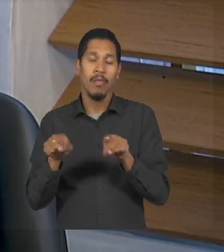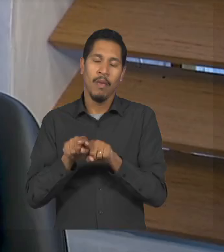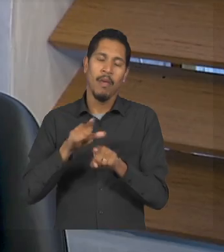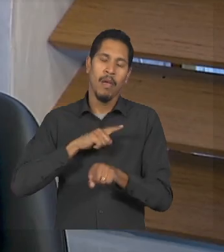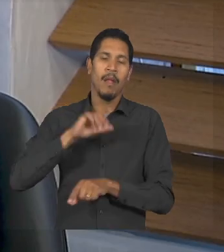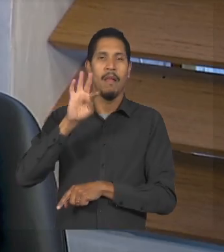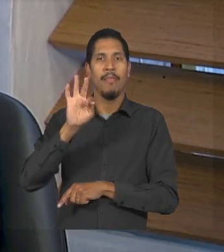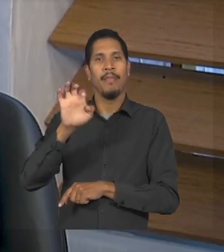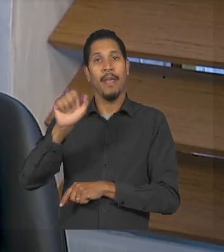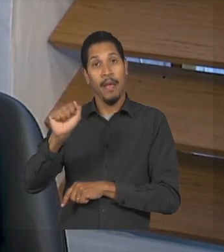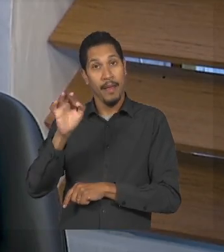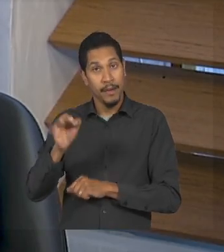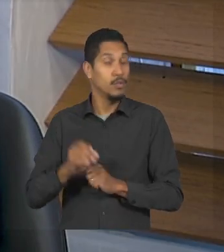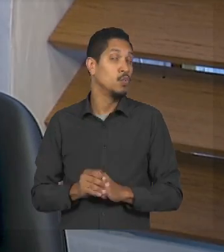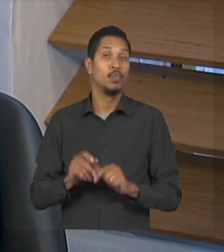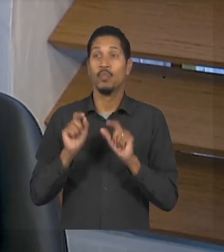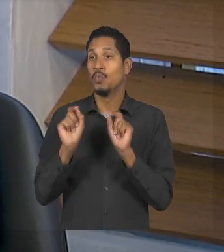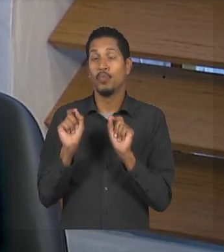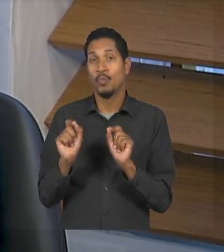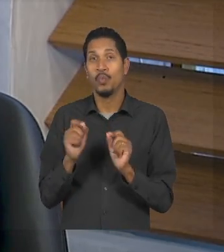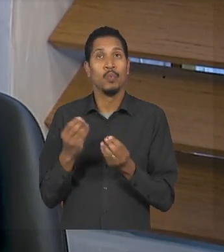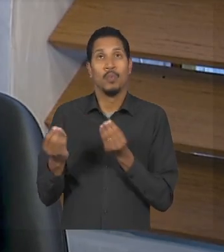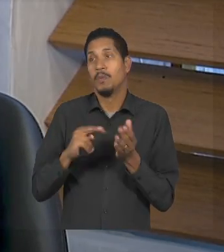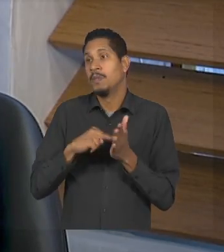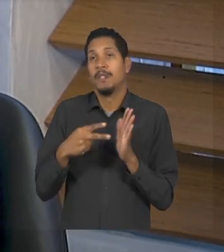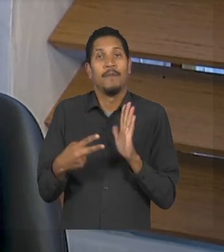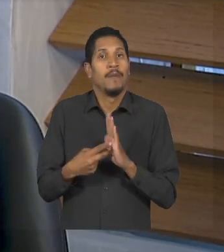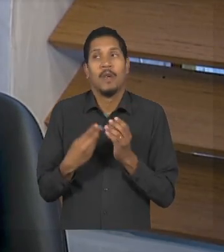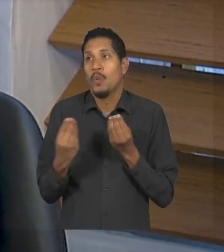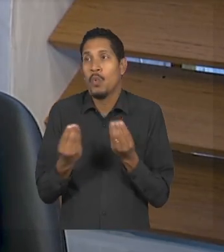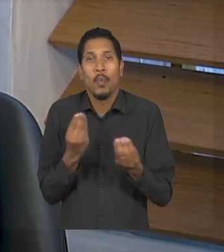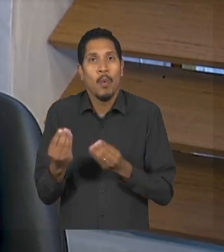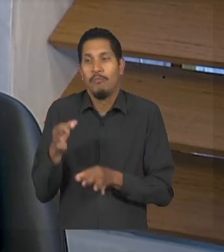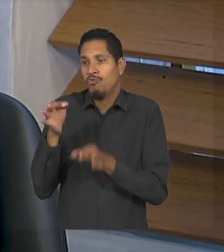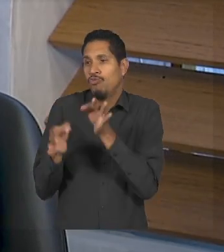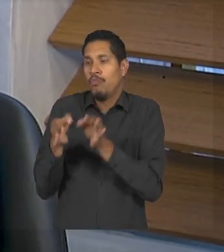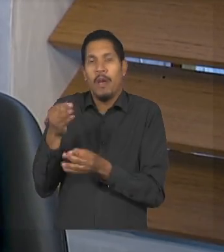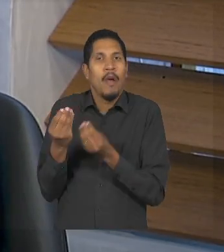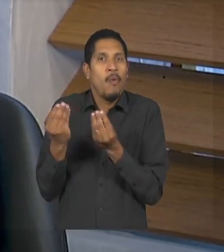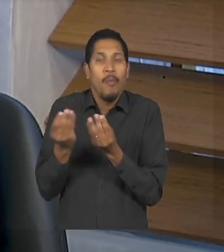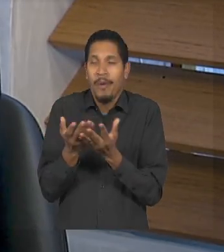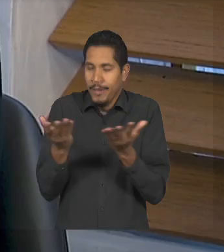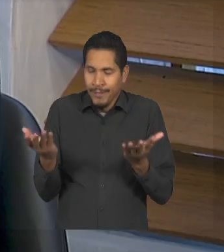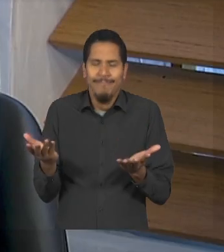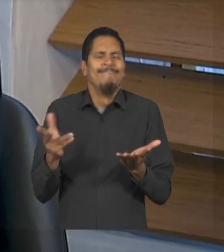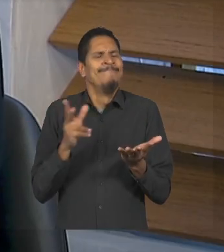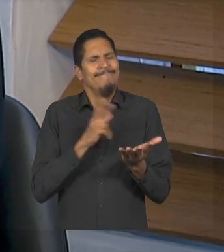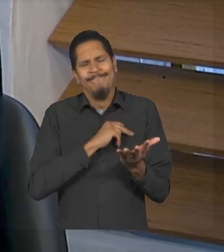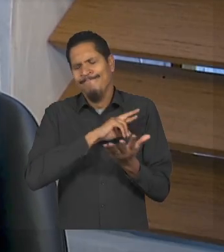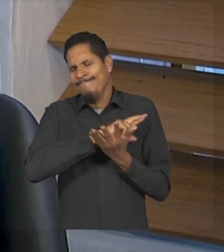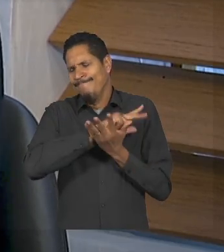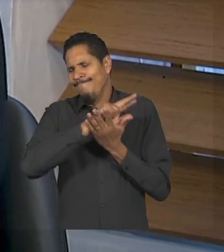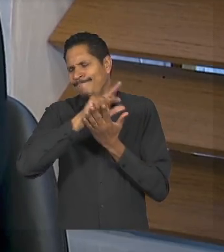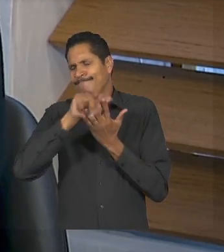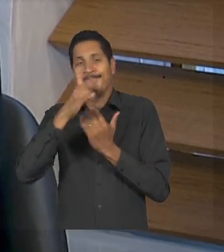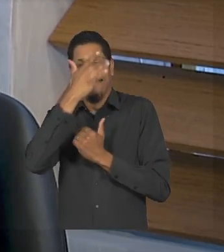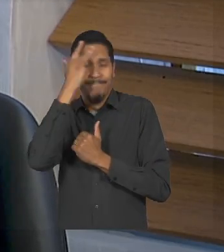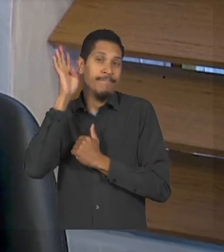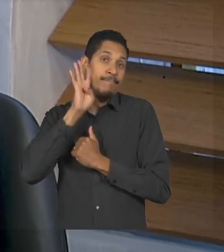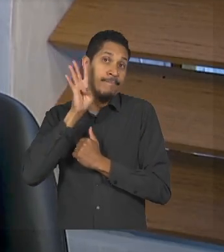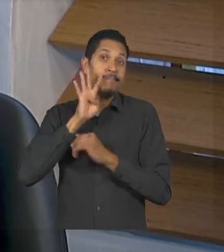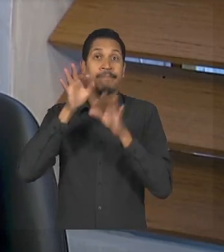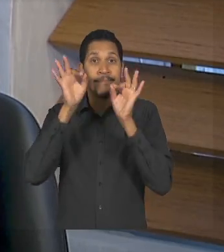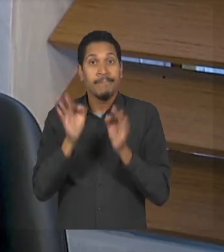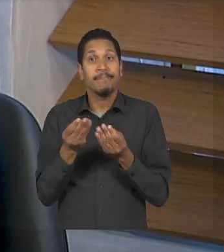espectro autista o que que é o que significa isso como julgar então assim a gente trouxe muita gente legal